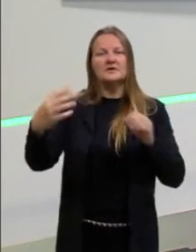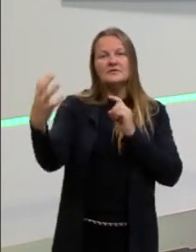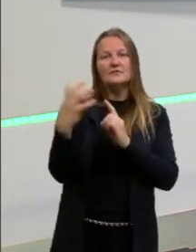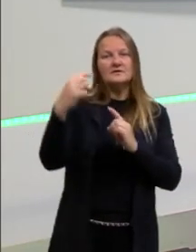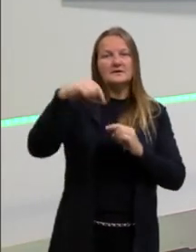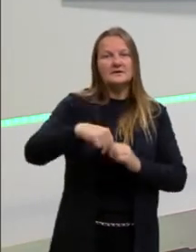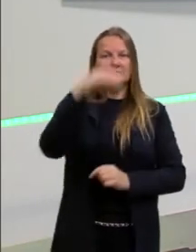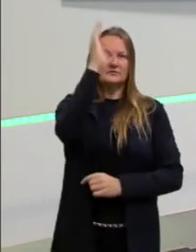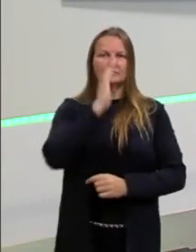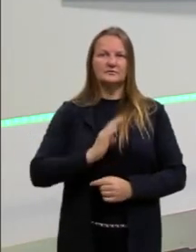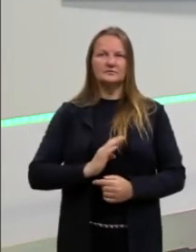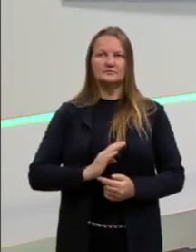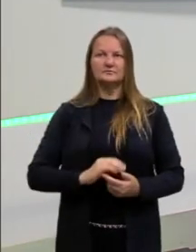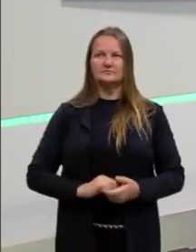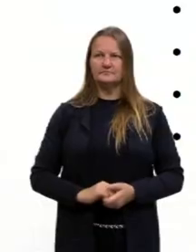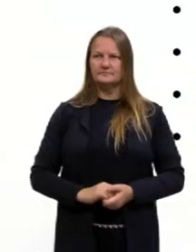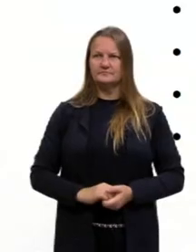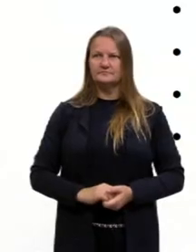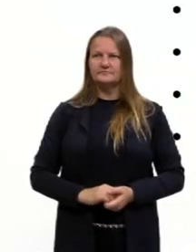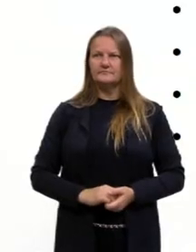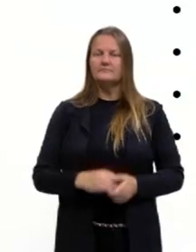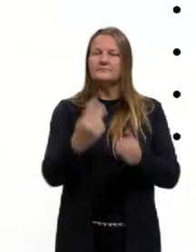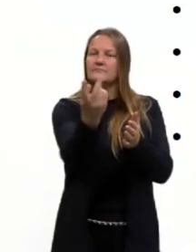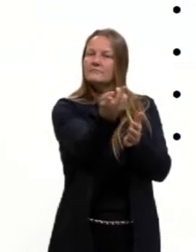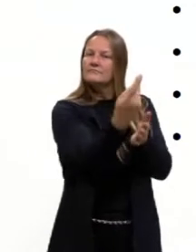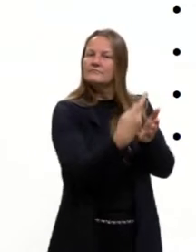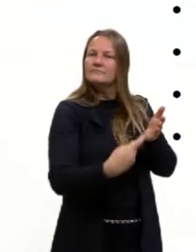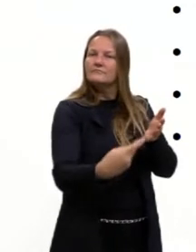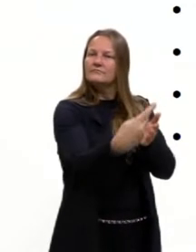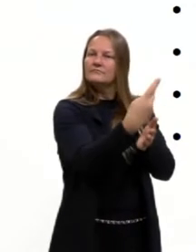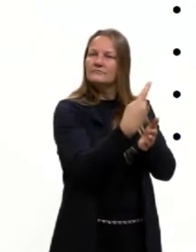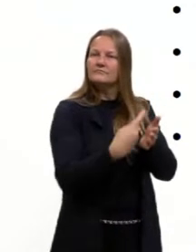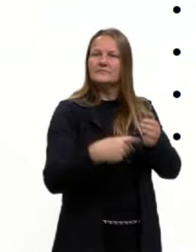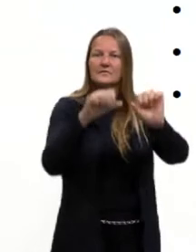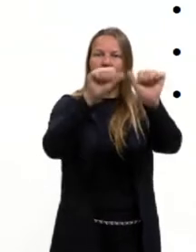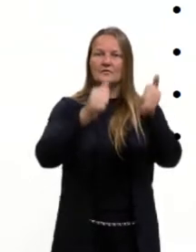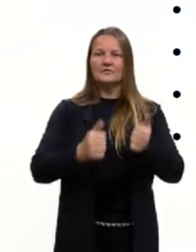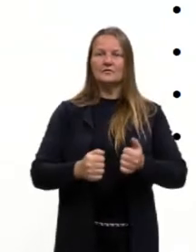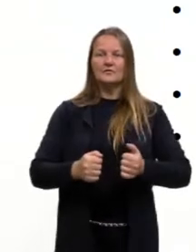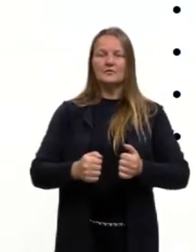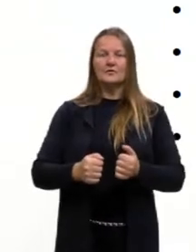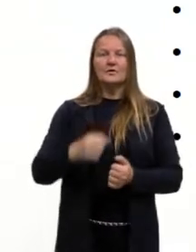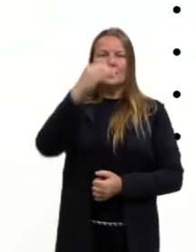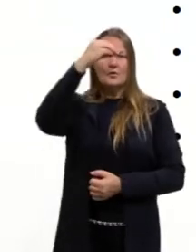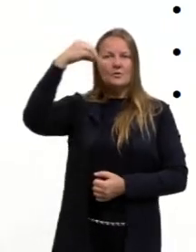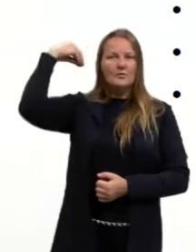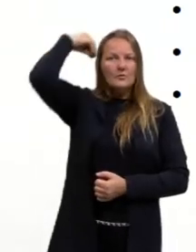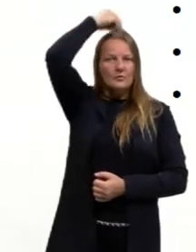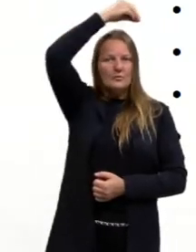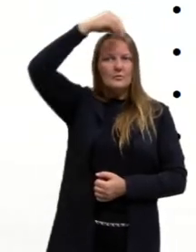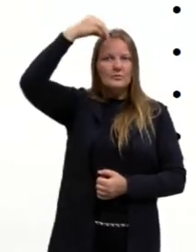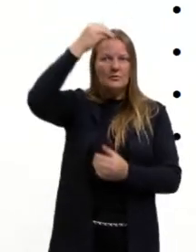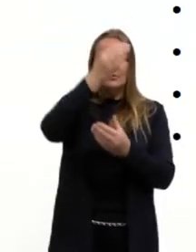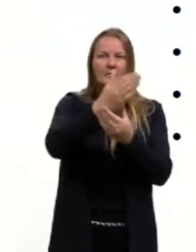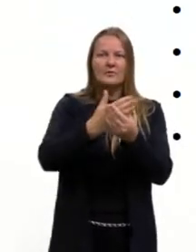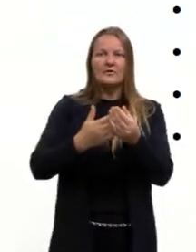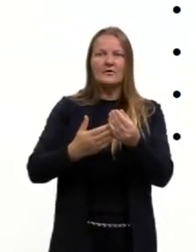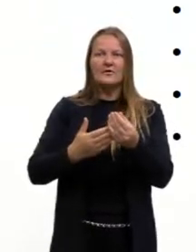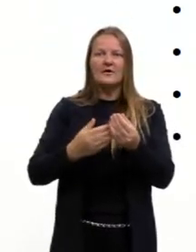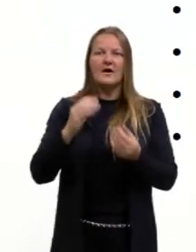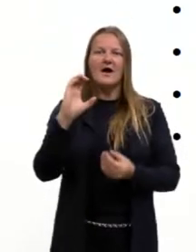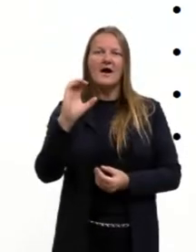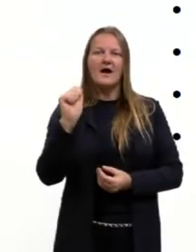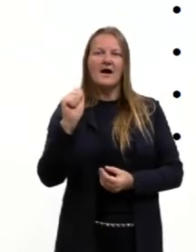Mas por que eu trouxe, então, a imagem das baianas do Acarajé lá de Salvador para expressar a